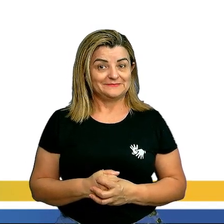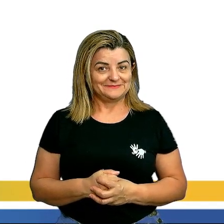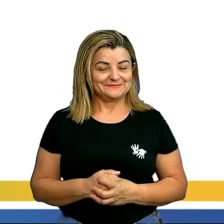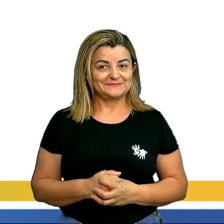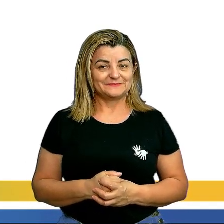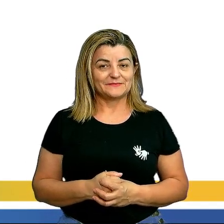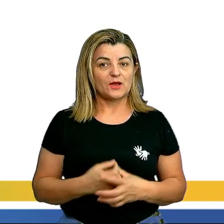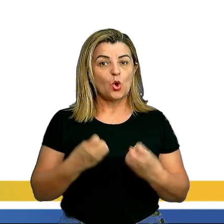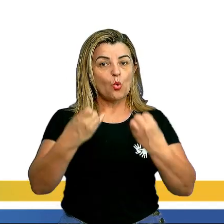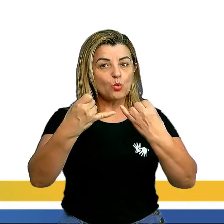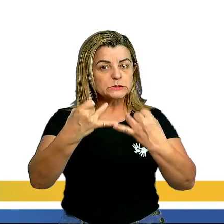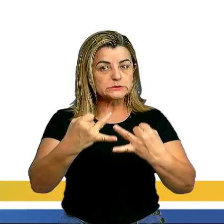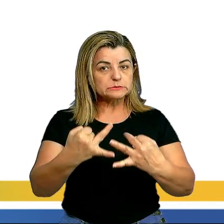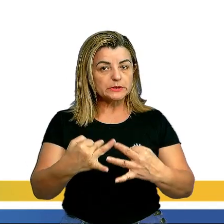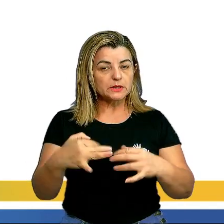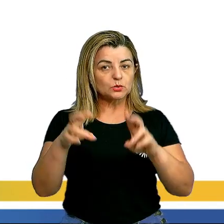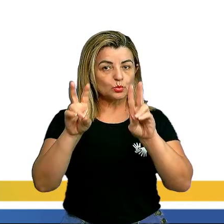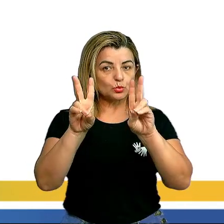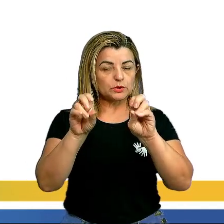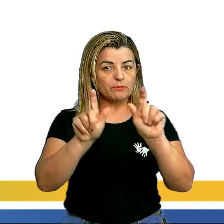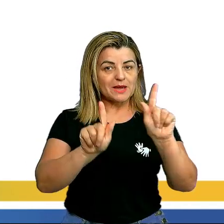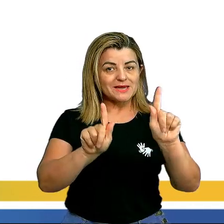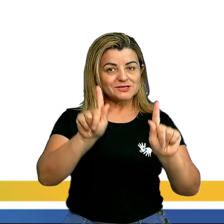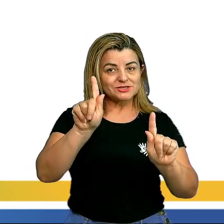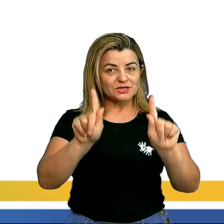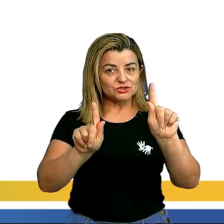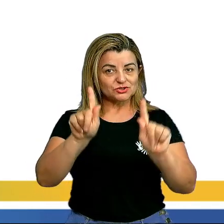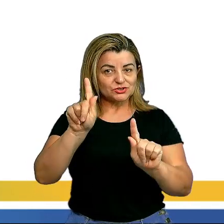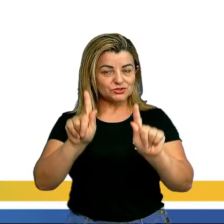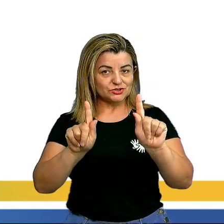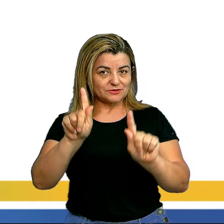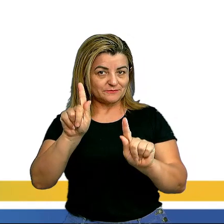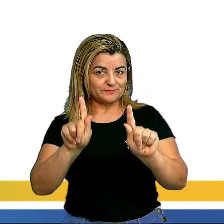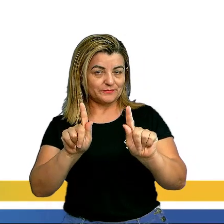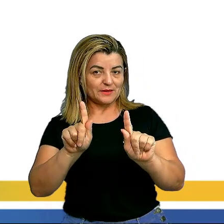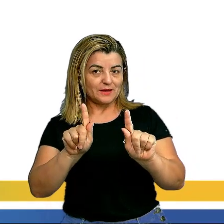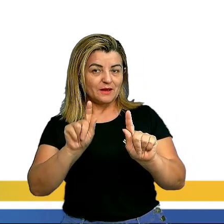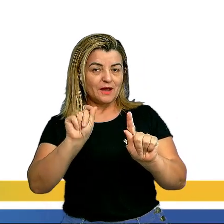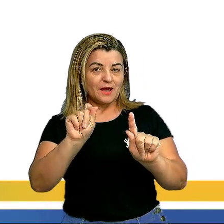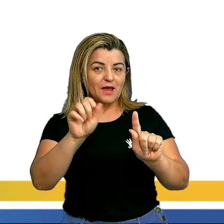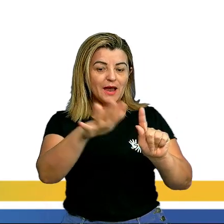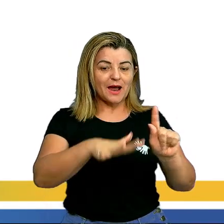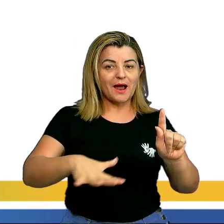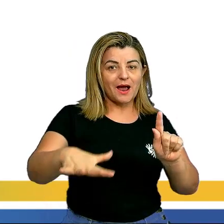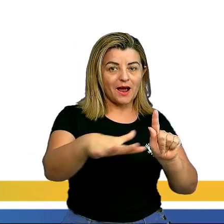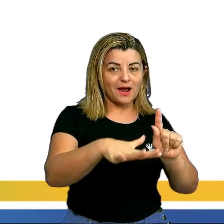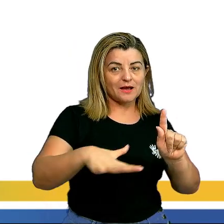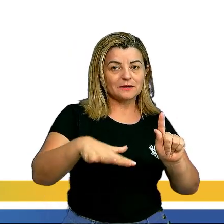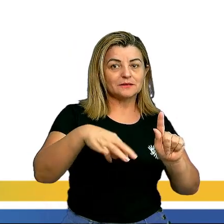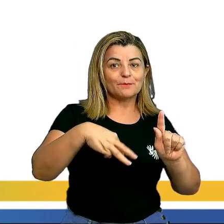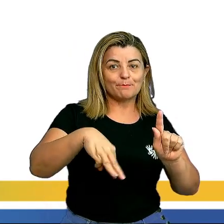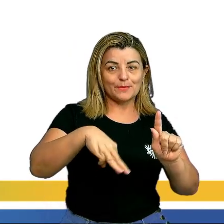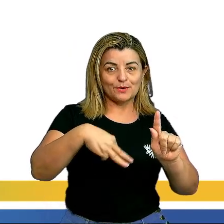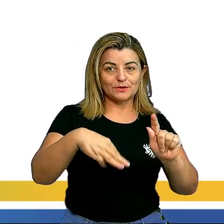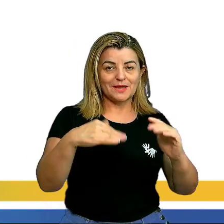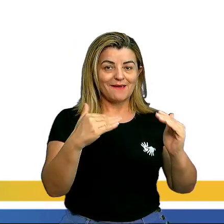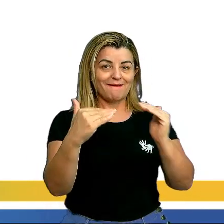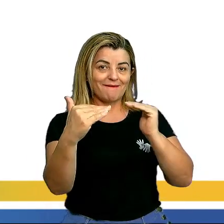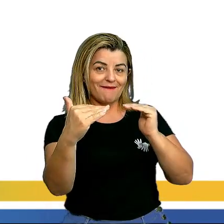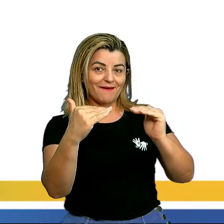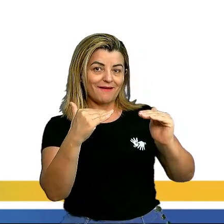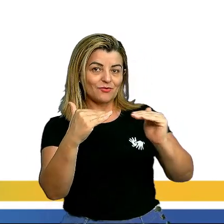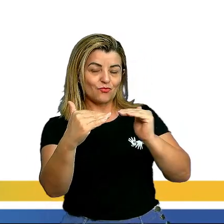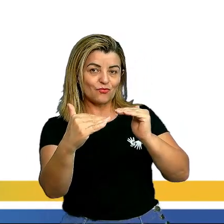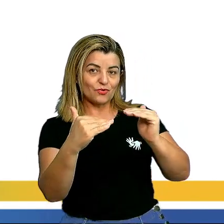Quando a gente está falando da estatística, podemos observar que a estatística é o campo da matemática, que relaciona